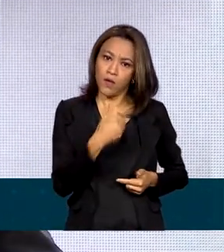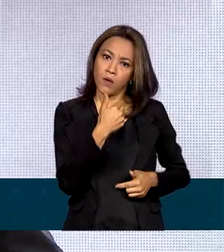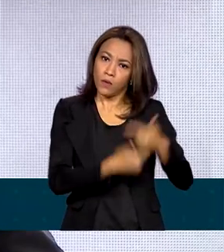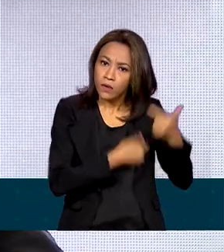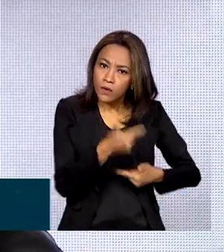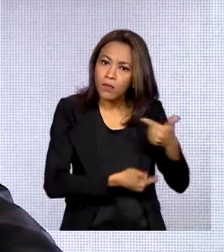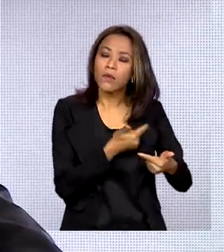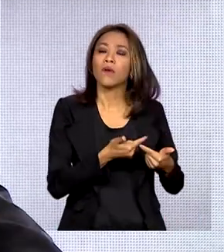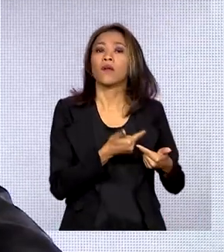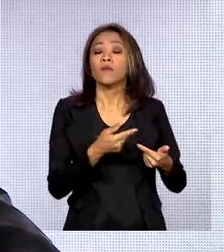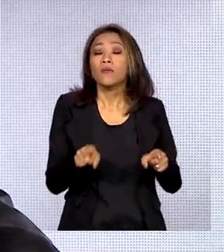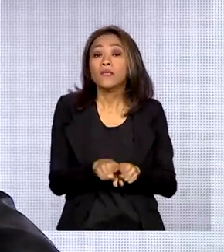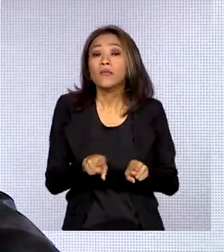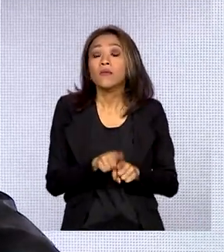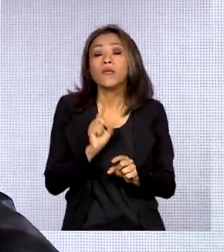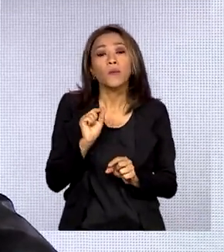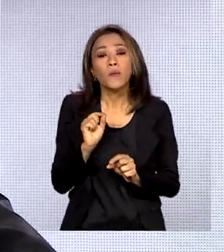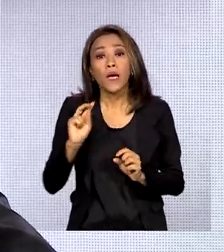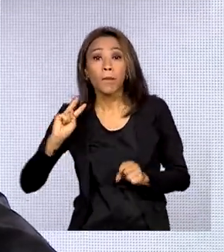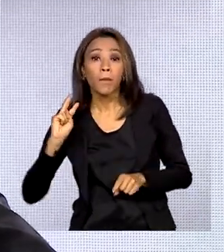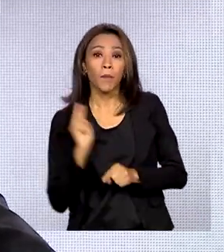trazer a proteção social. Tchau!